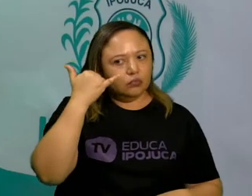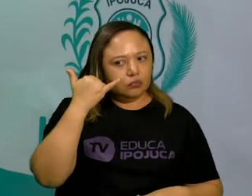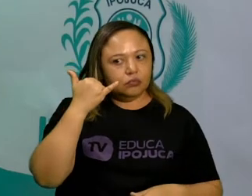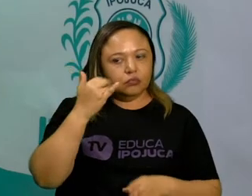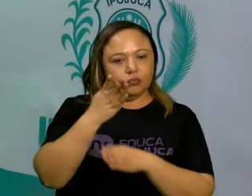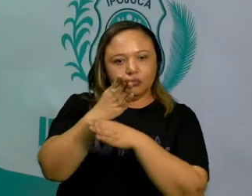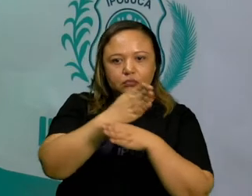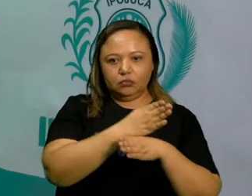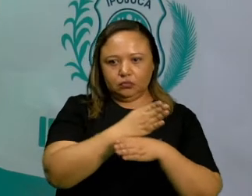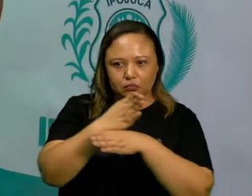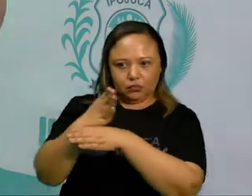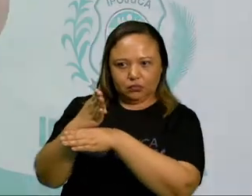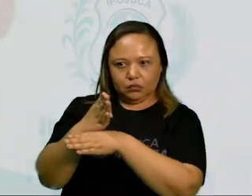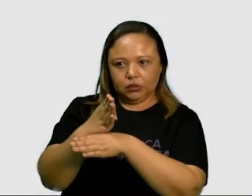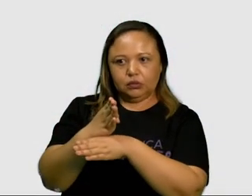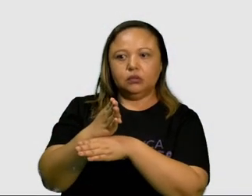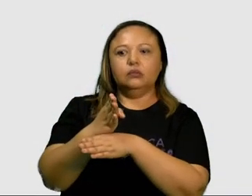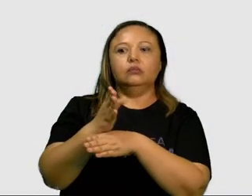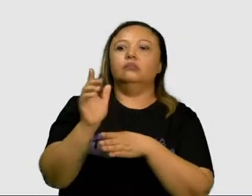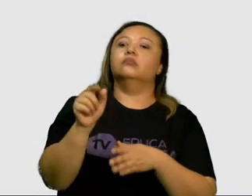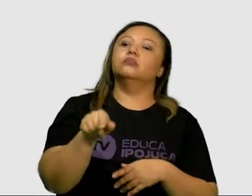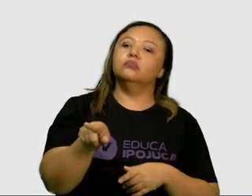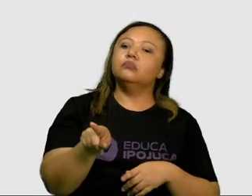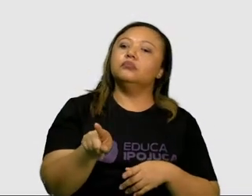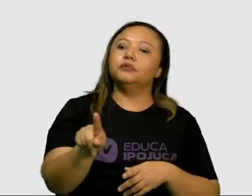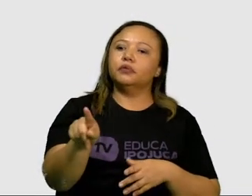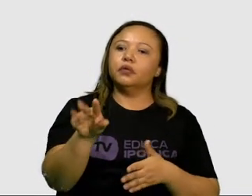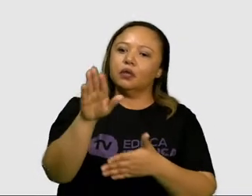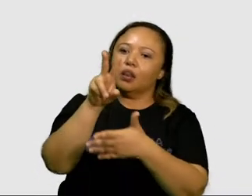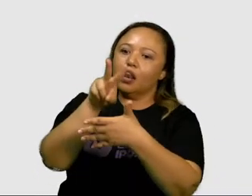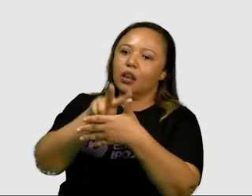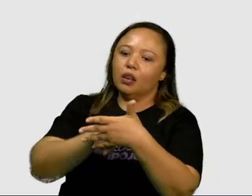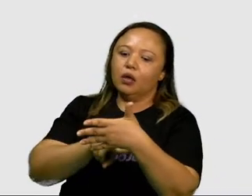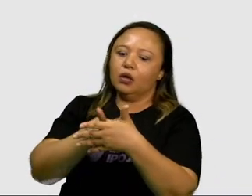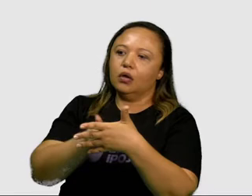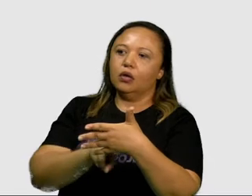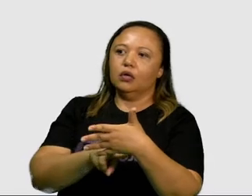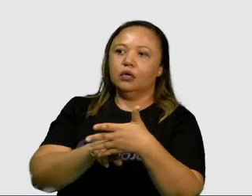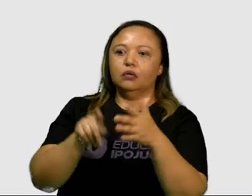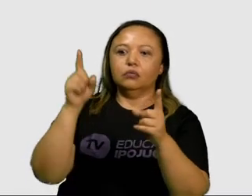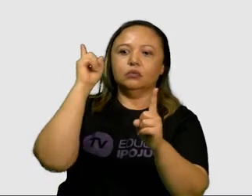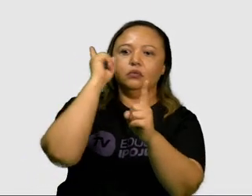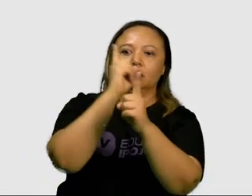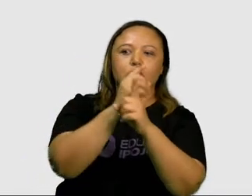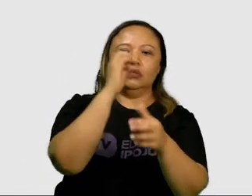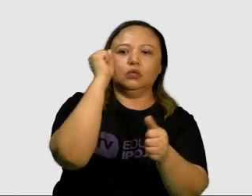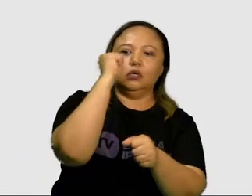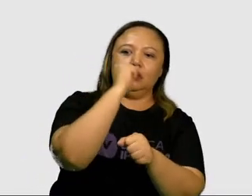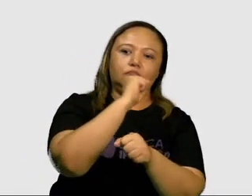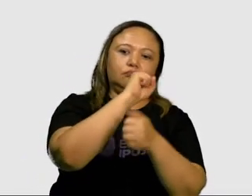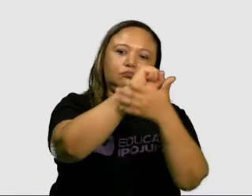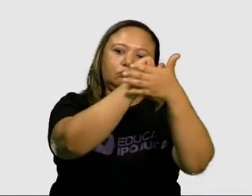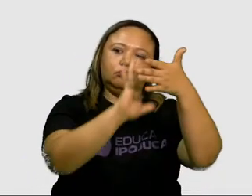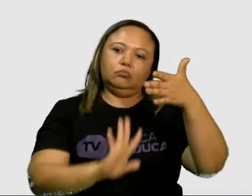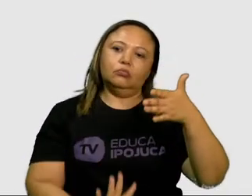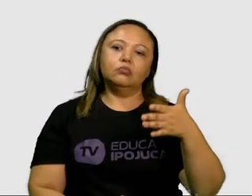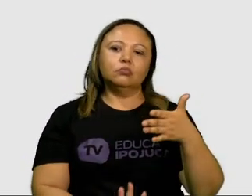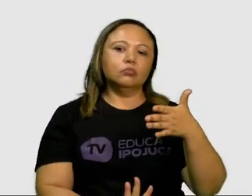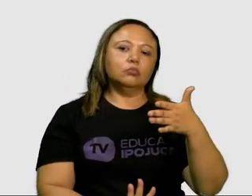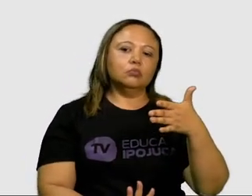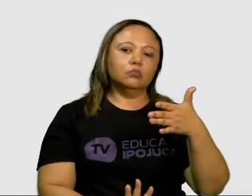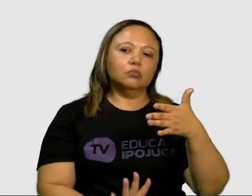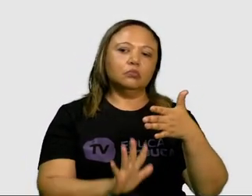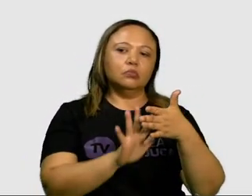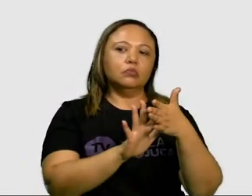celulares, direcione a câmera para esse QR Code para fazer a leitura do que está sendo aqui apresentado. Esse QR